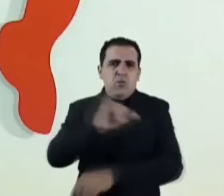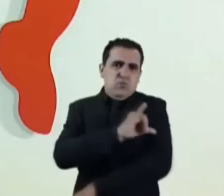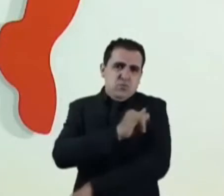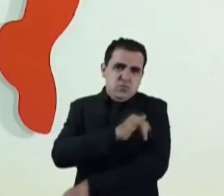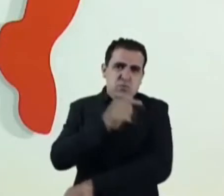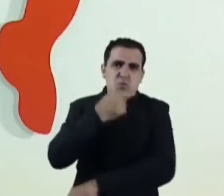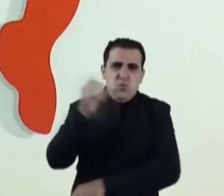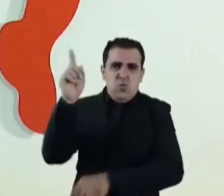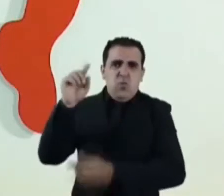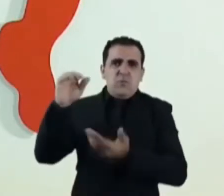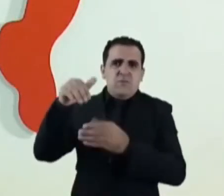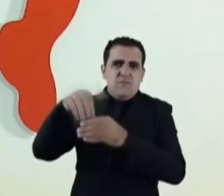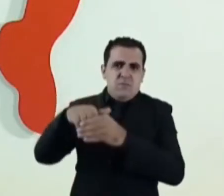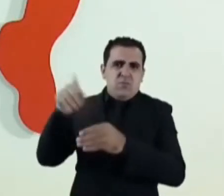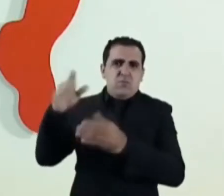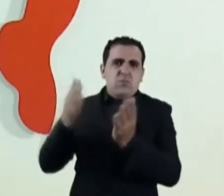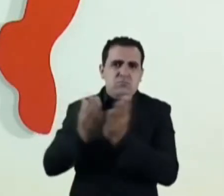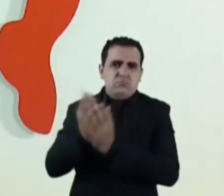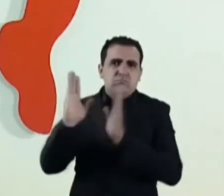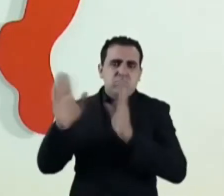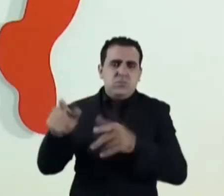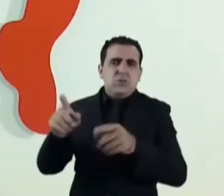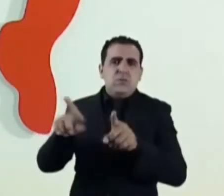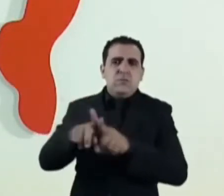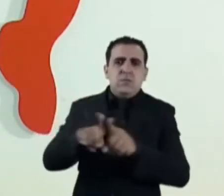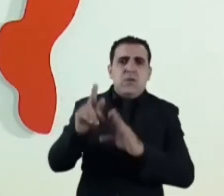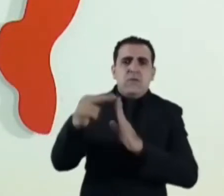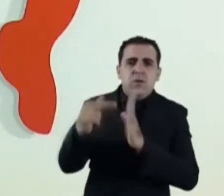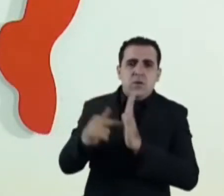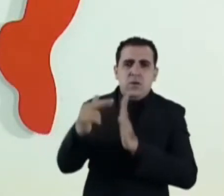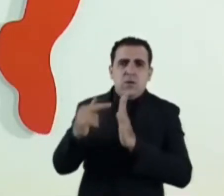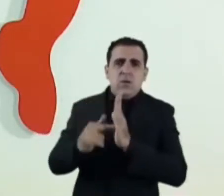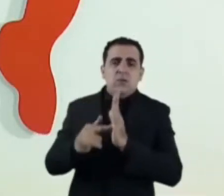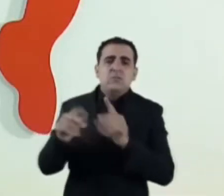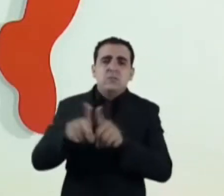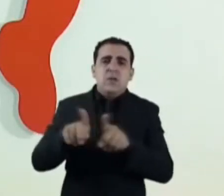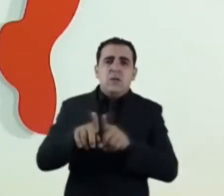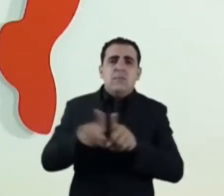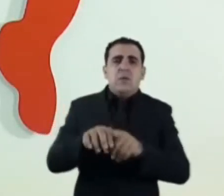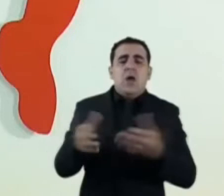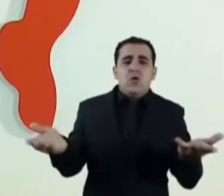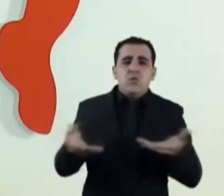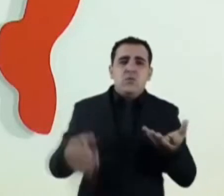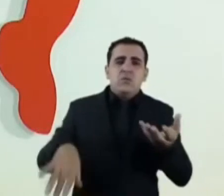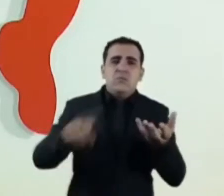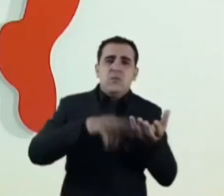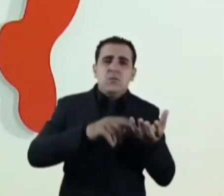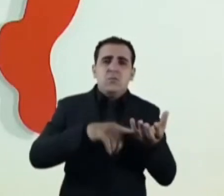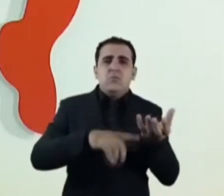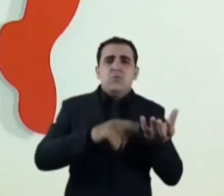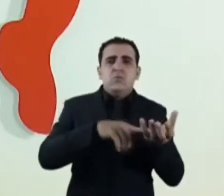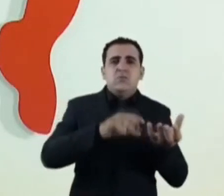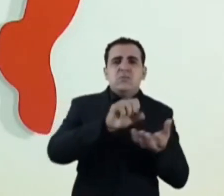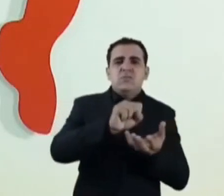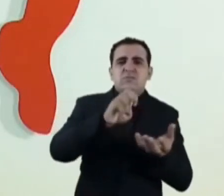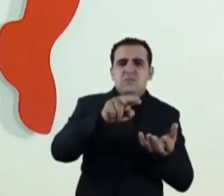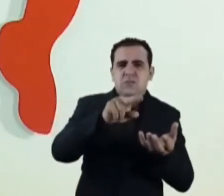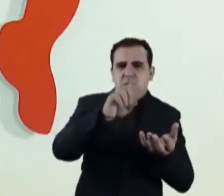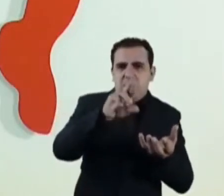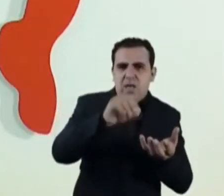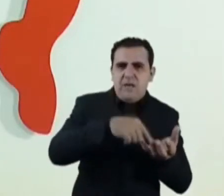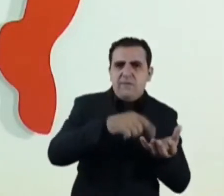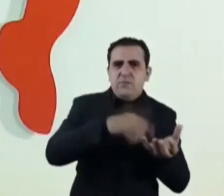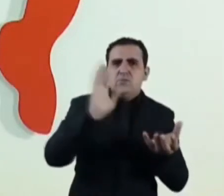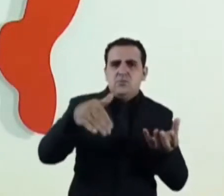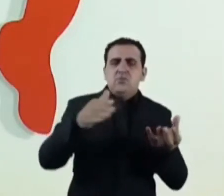a matéria tramitou no Senado sobre a relatoria do próprio presidente do Senado, o senador Davi Alcolumbre, e nós